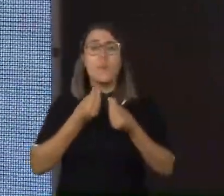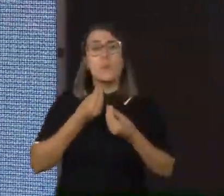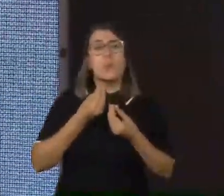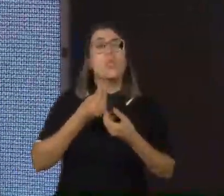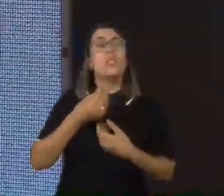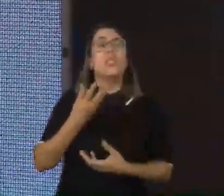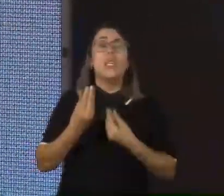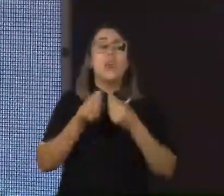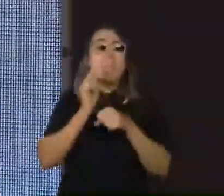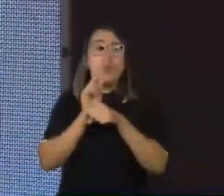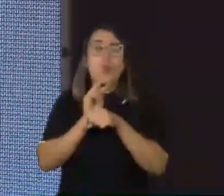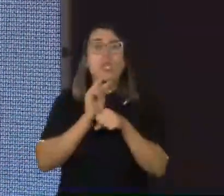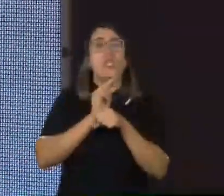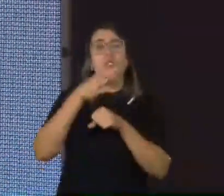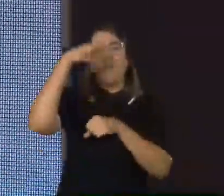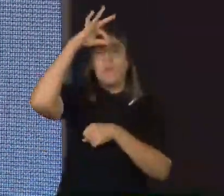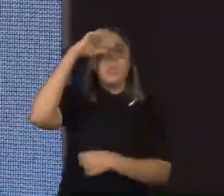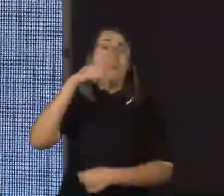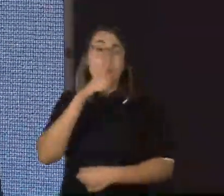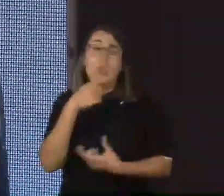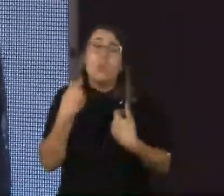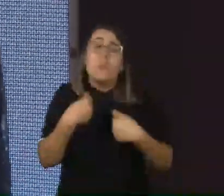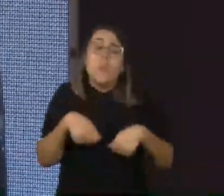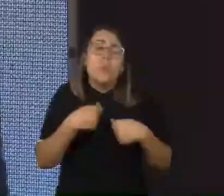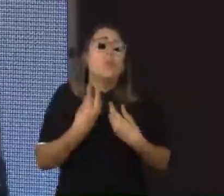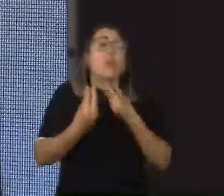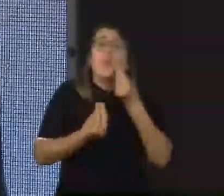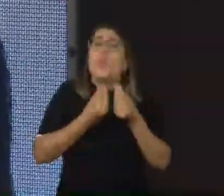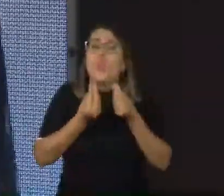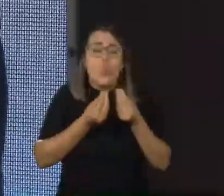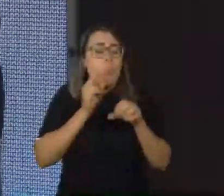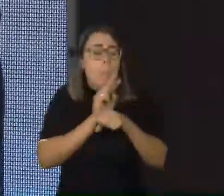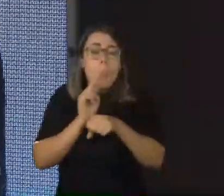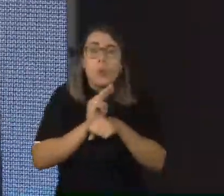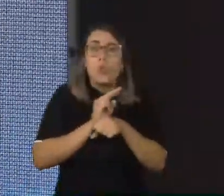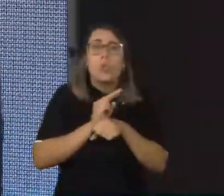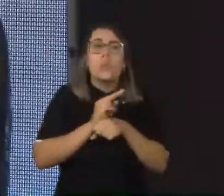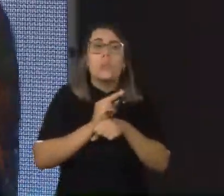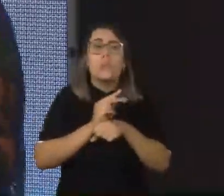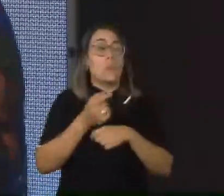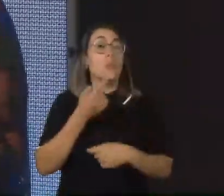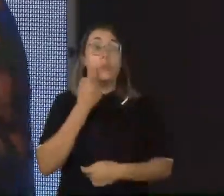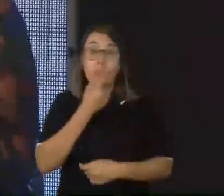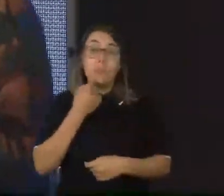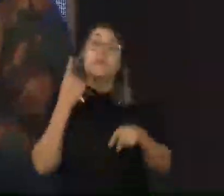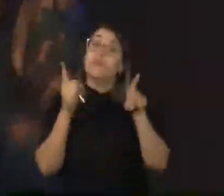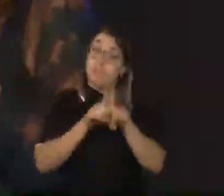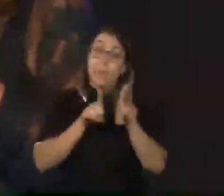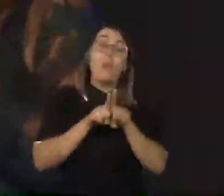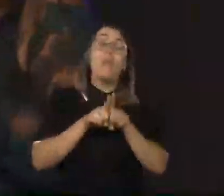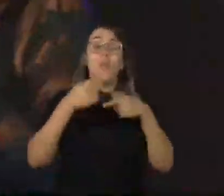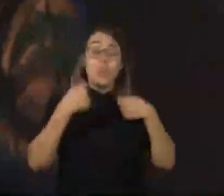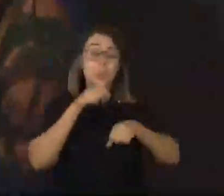extremamente importante que as crianças aprendam, onde estão as partes íntimas, que a boca também é uma parte íntima,